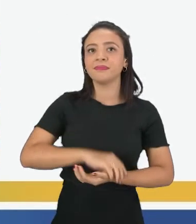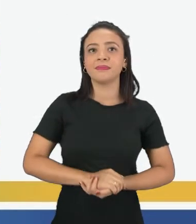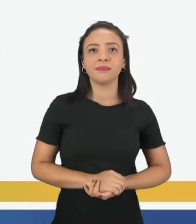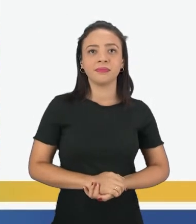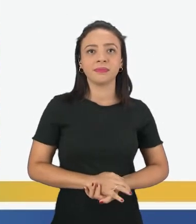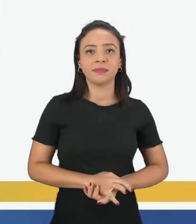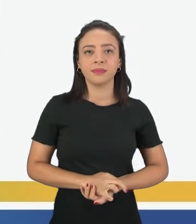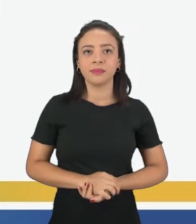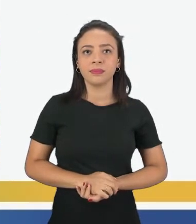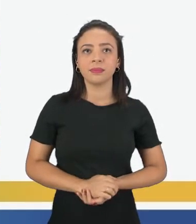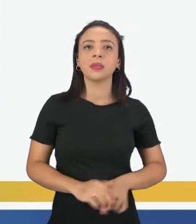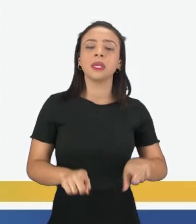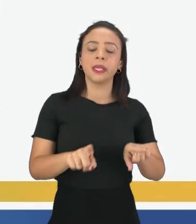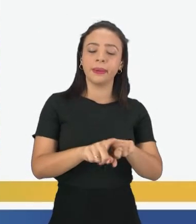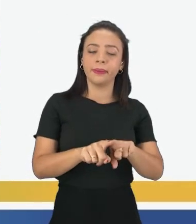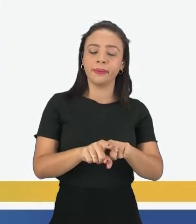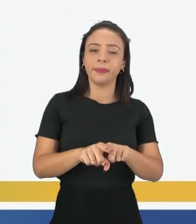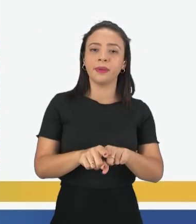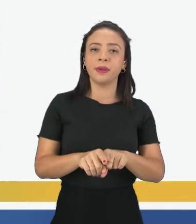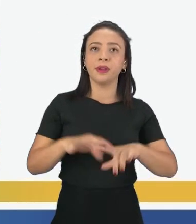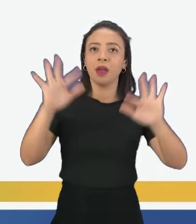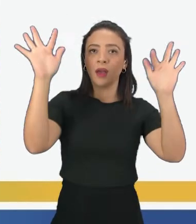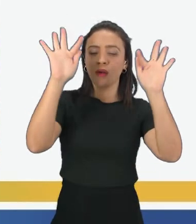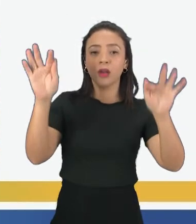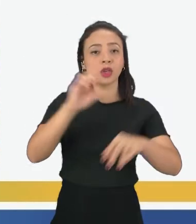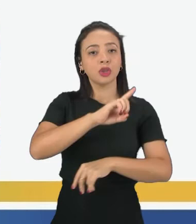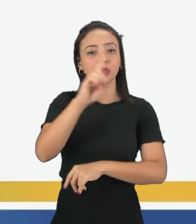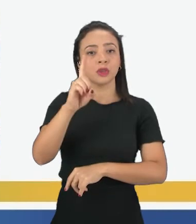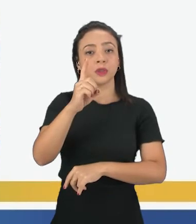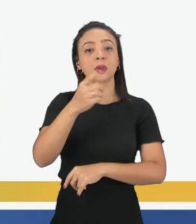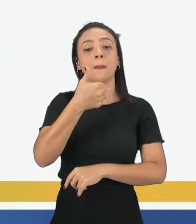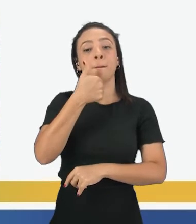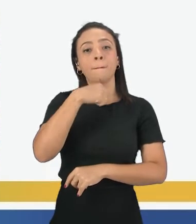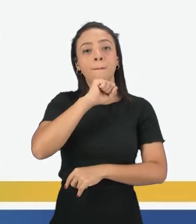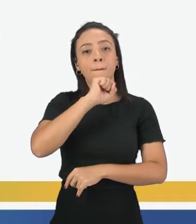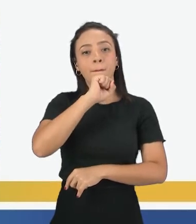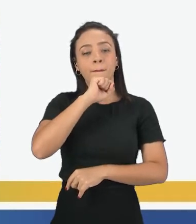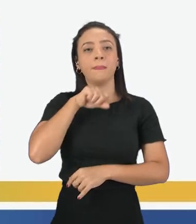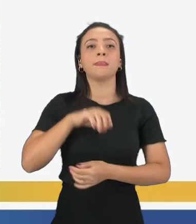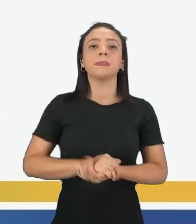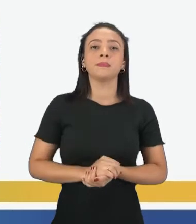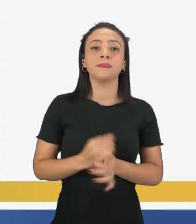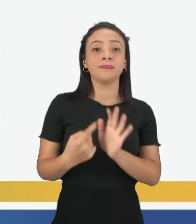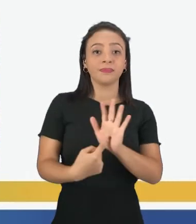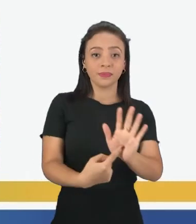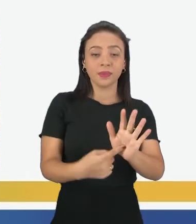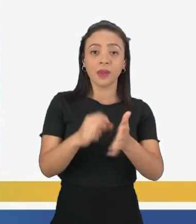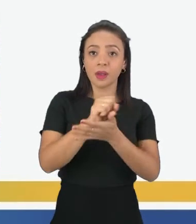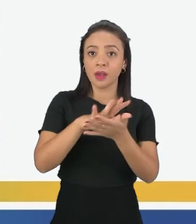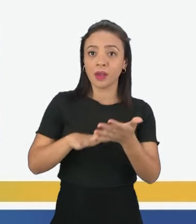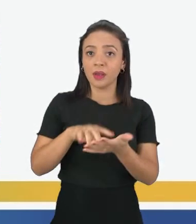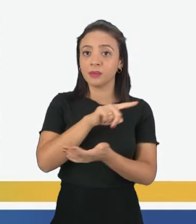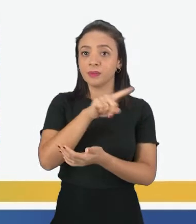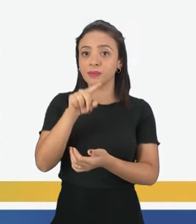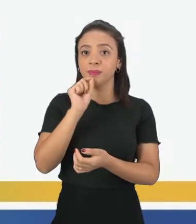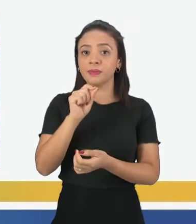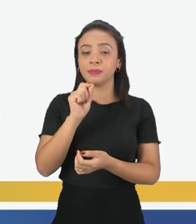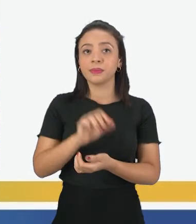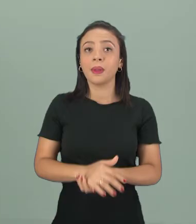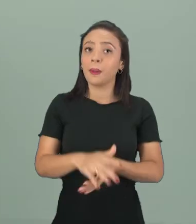E Happy Mother's Day. Feliz Dia das Mães. Eu vou deixar como atividade complementar para vocês, pessoal.